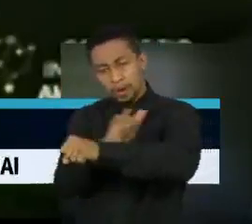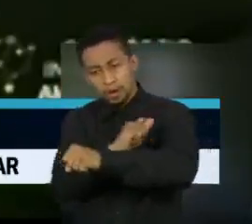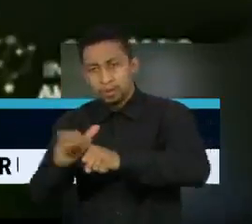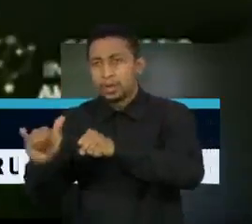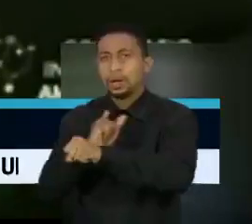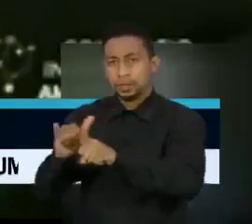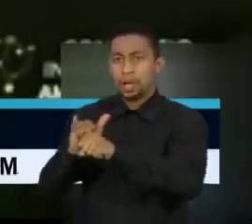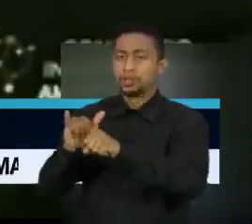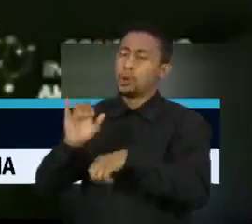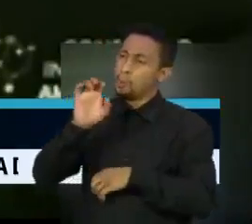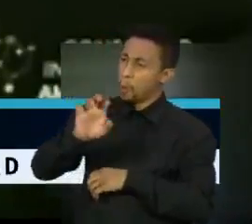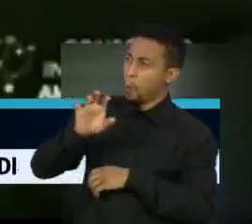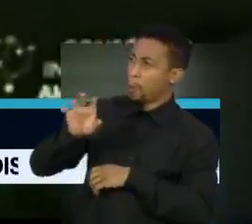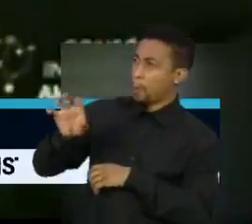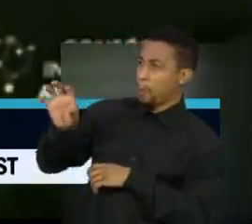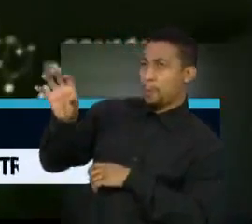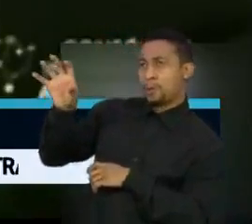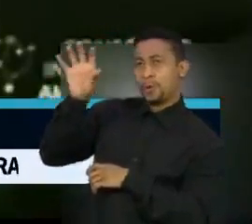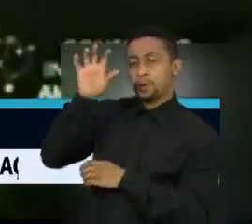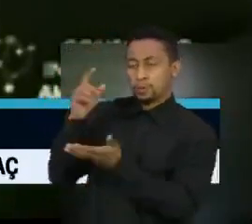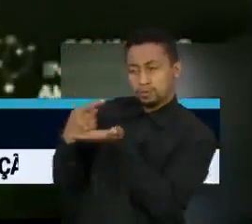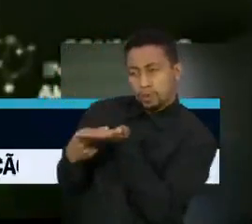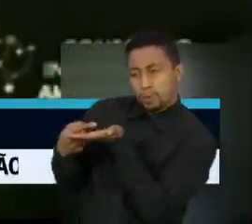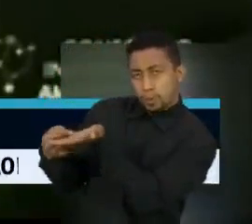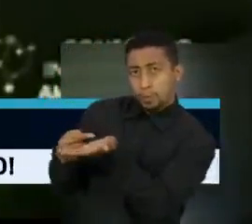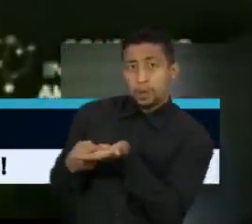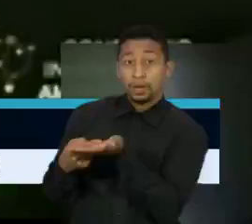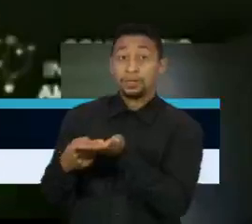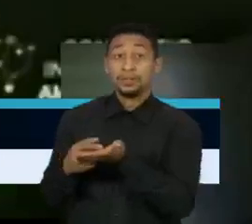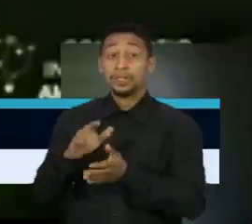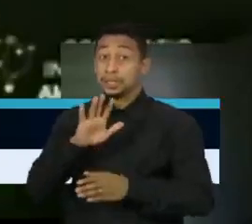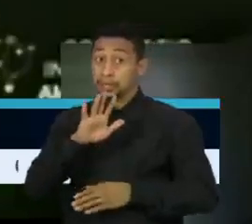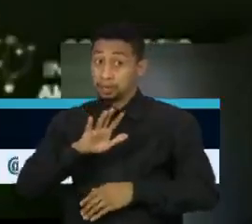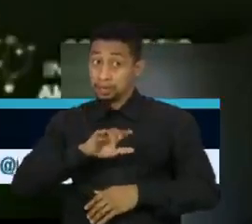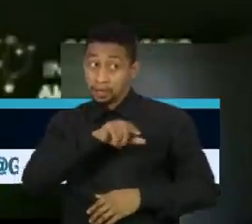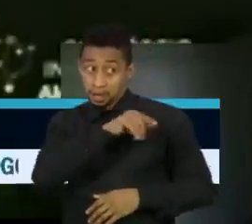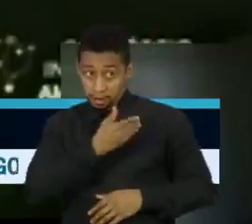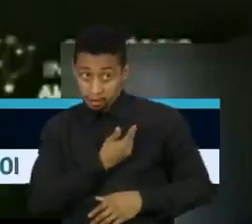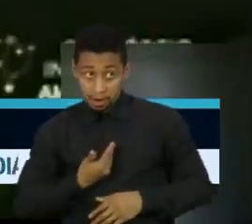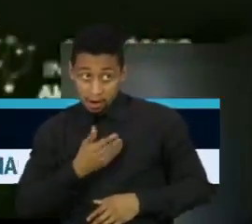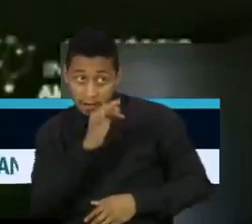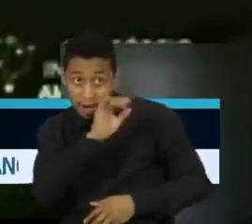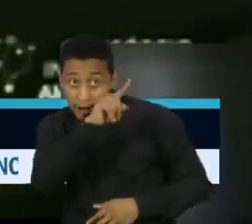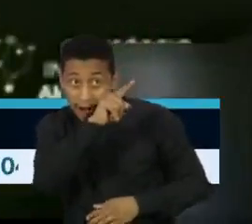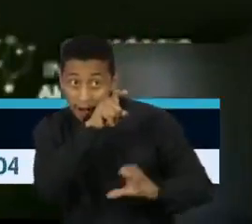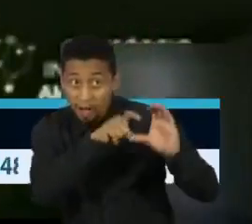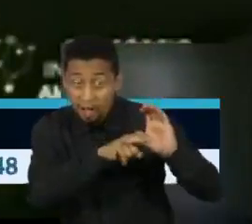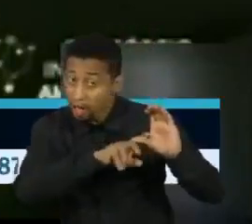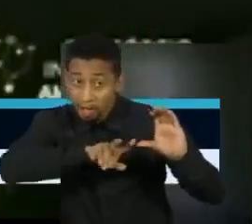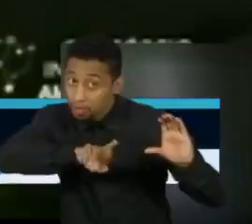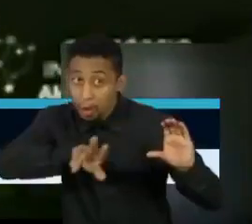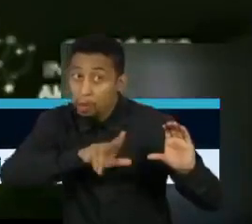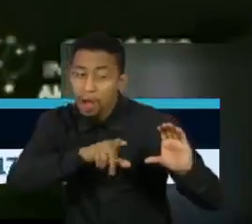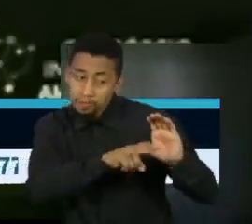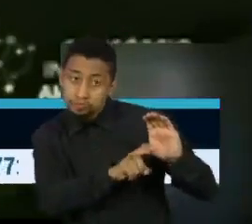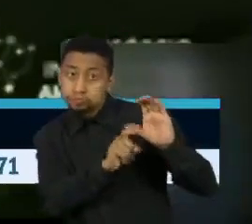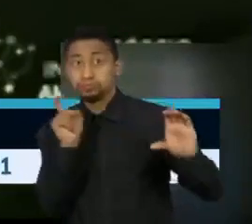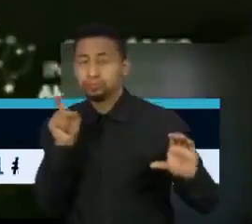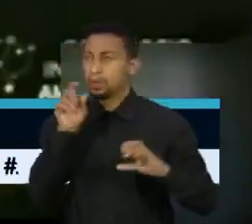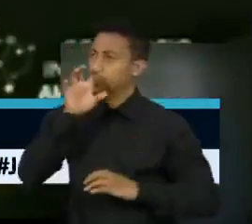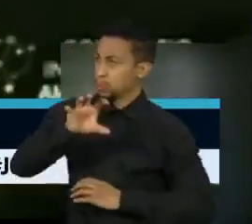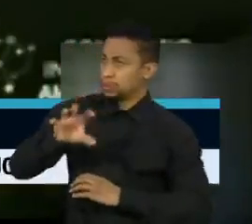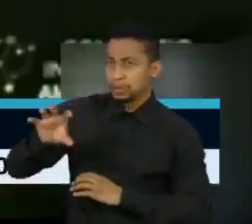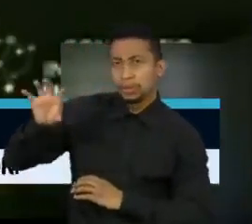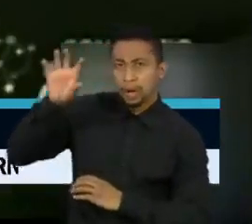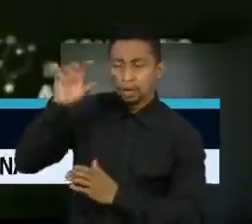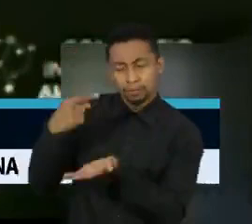regional que não é, portanto, dependente da esfera federal, para que